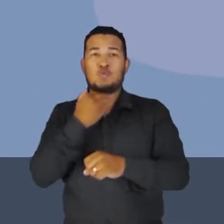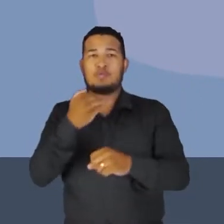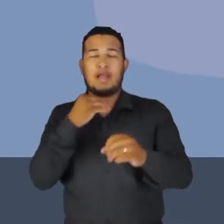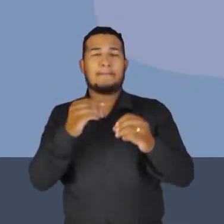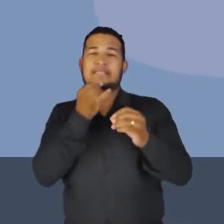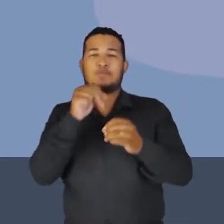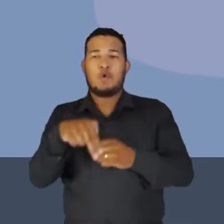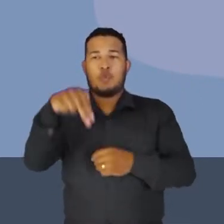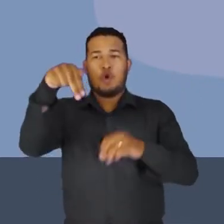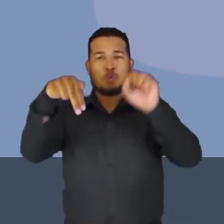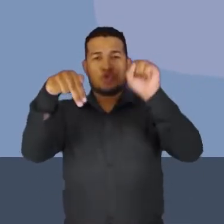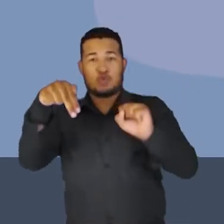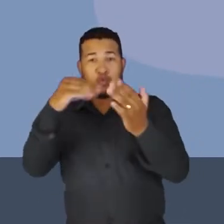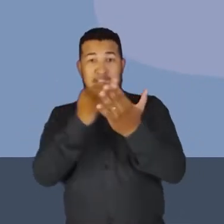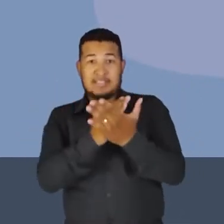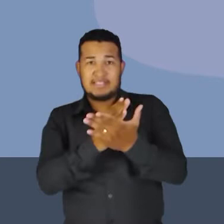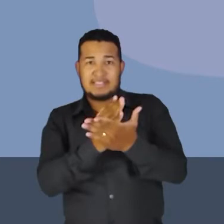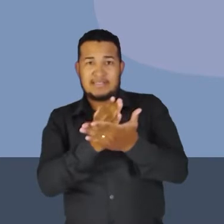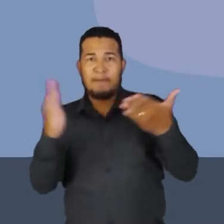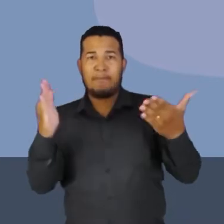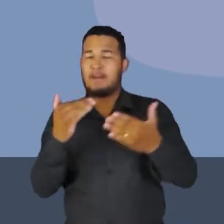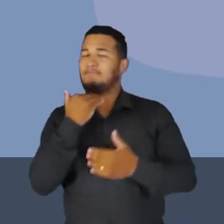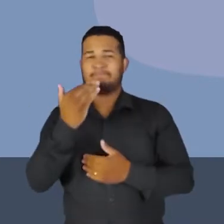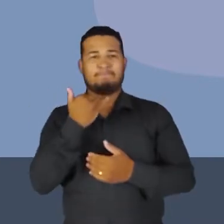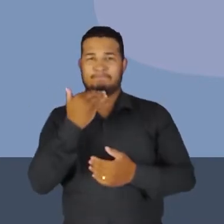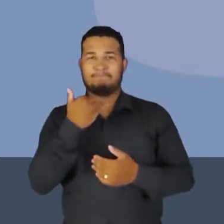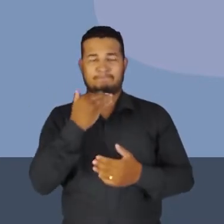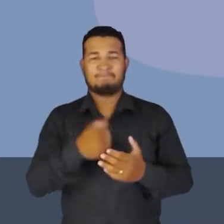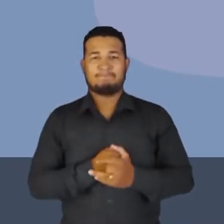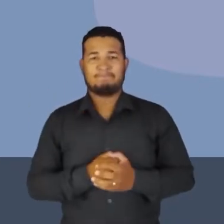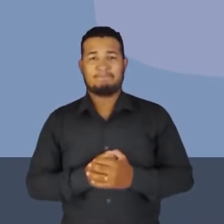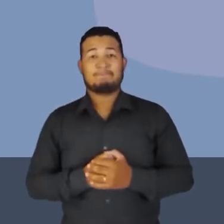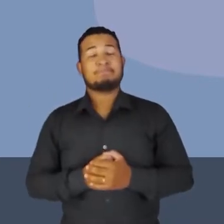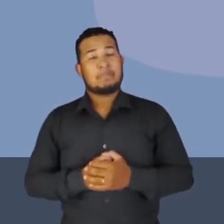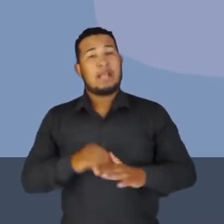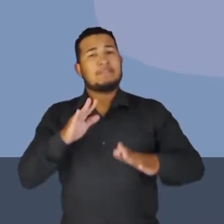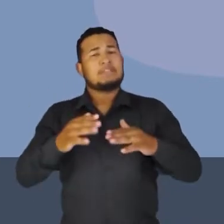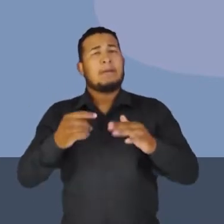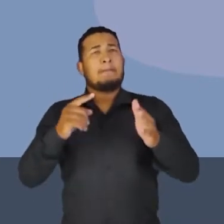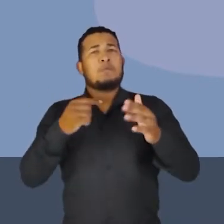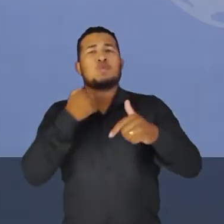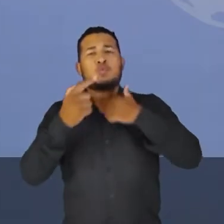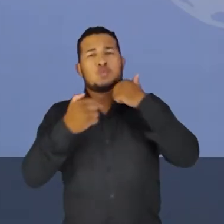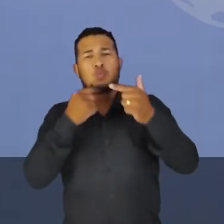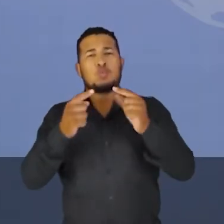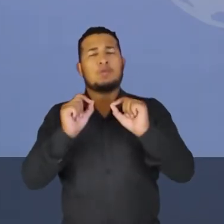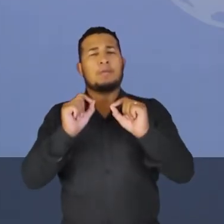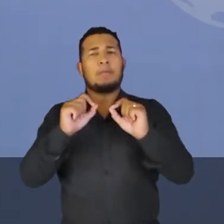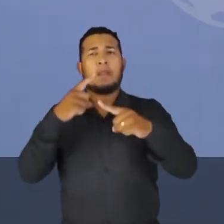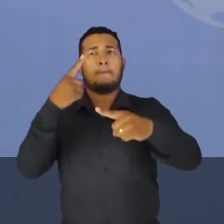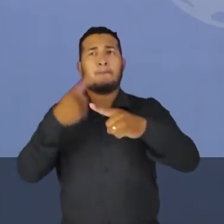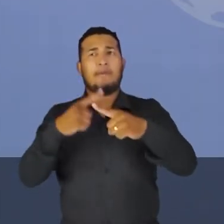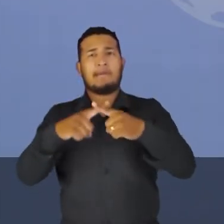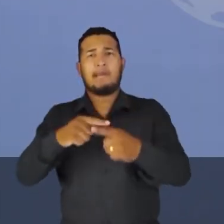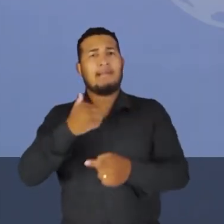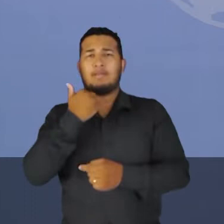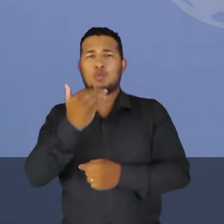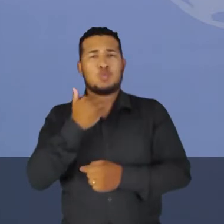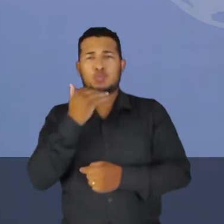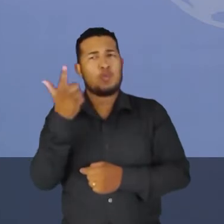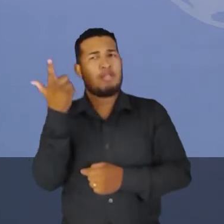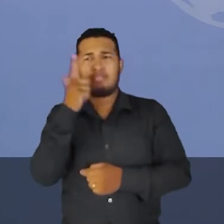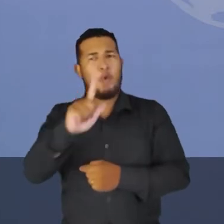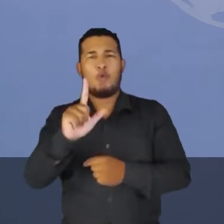porque você nunca conseguirá fazer isso. Agora você poderia me perguntar, mas professor, por que eu não consigo